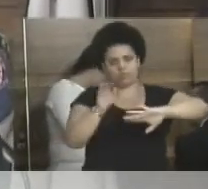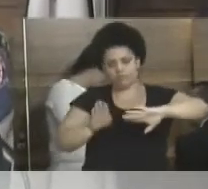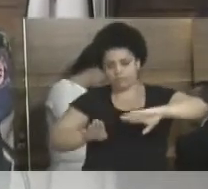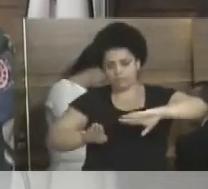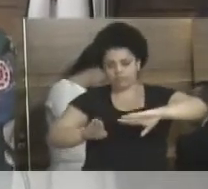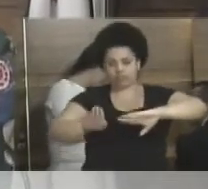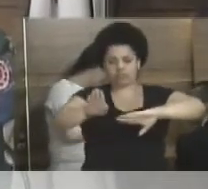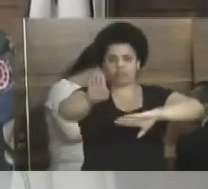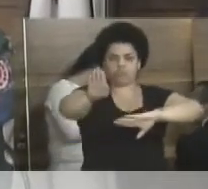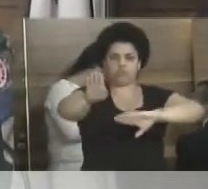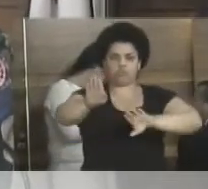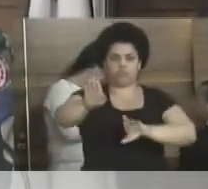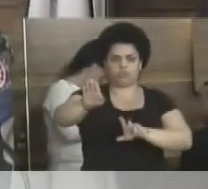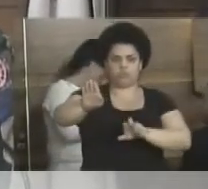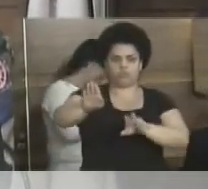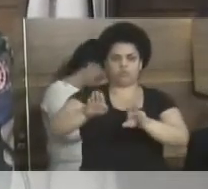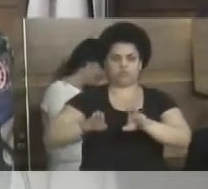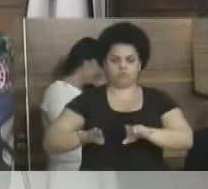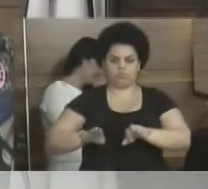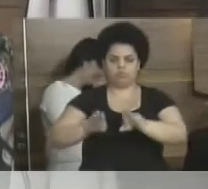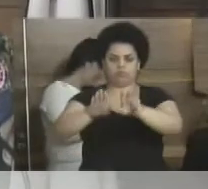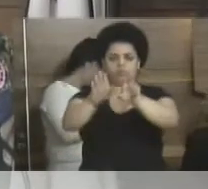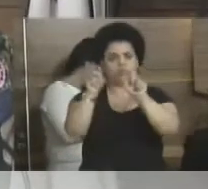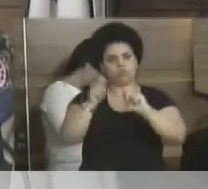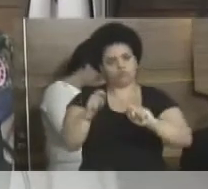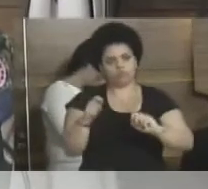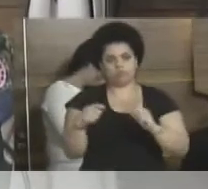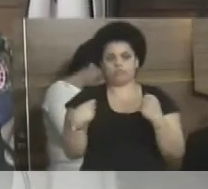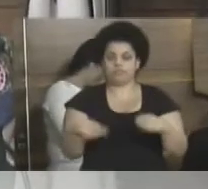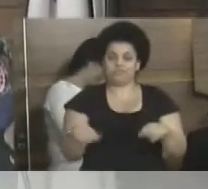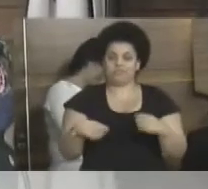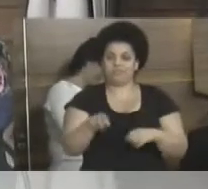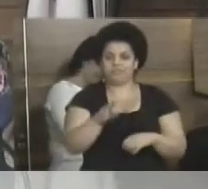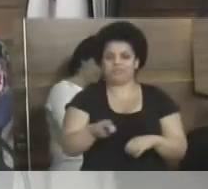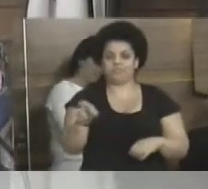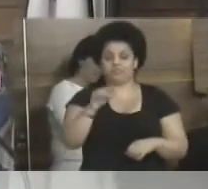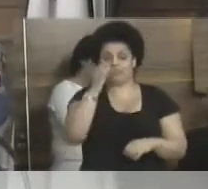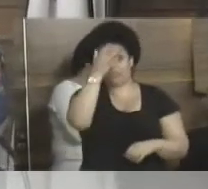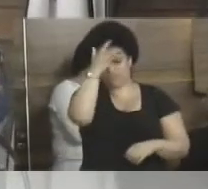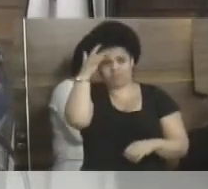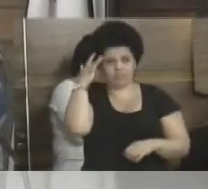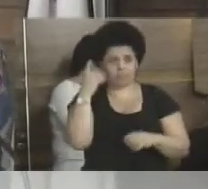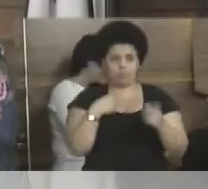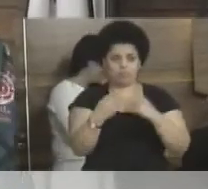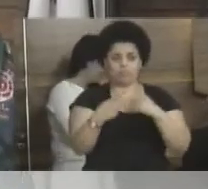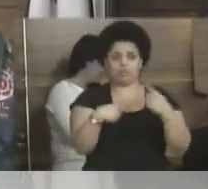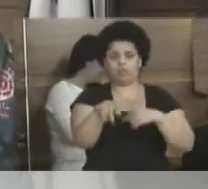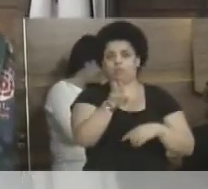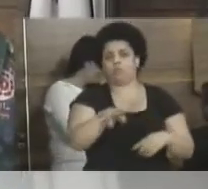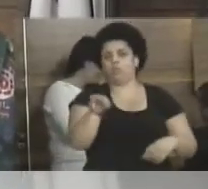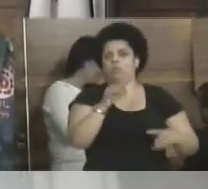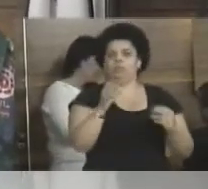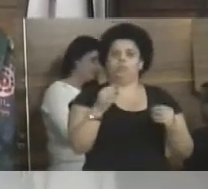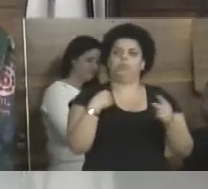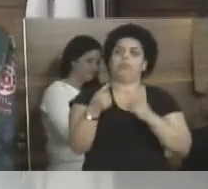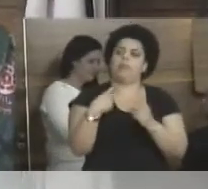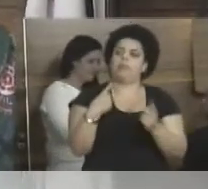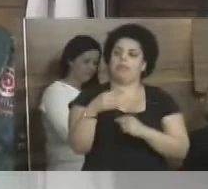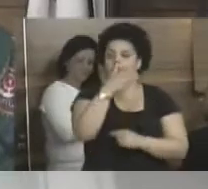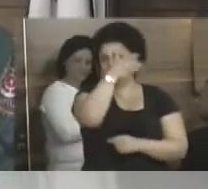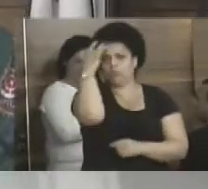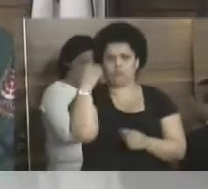e lá precisa realmente o uso de constante passagem de pessoas